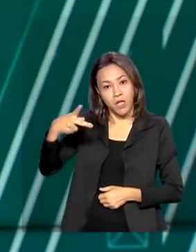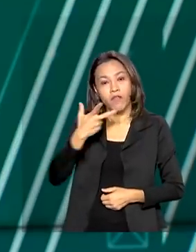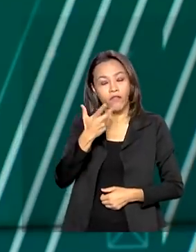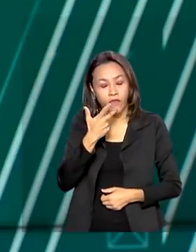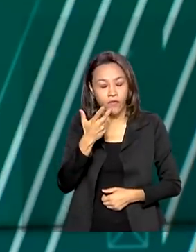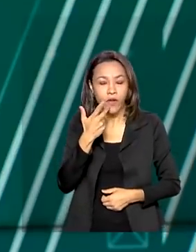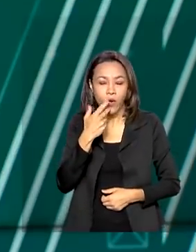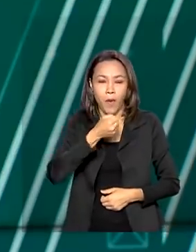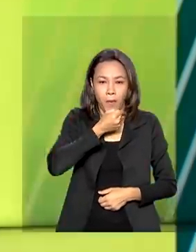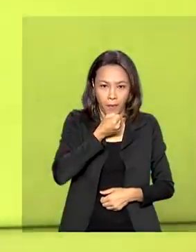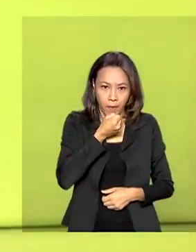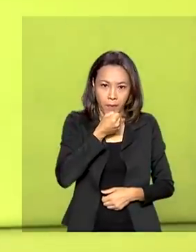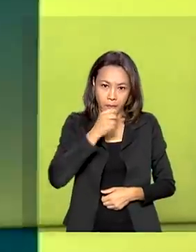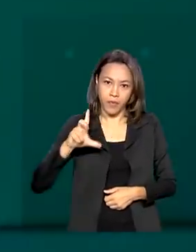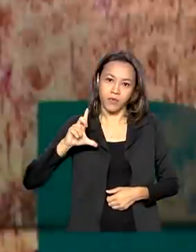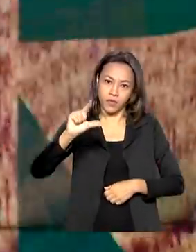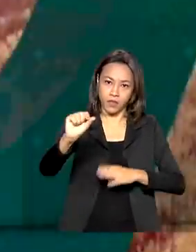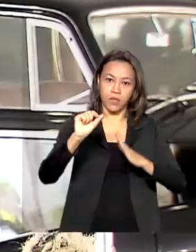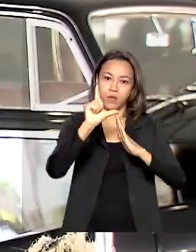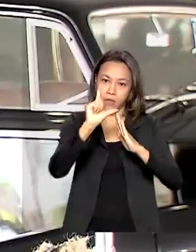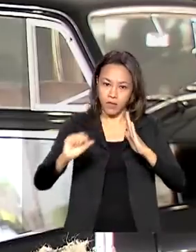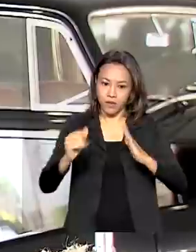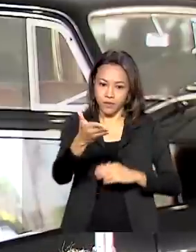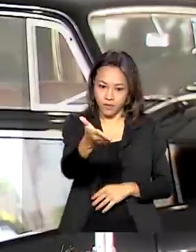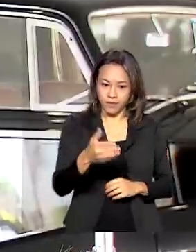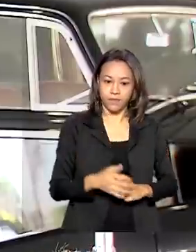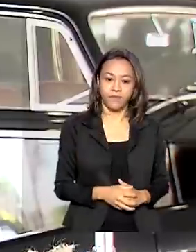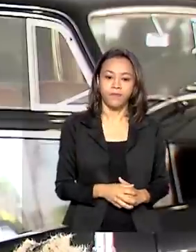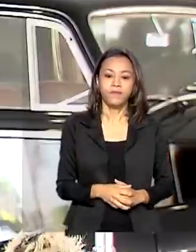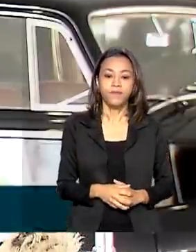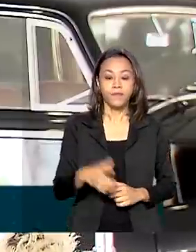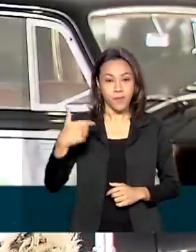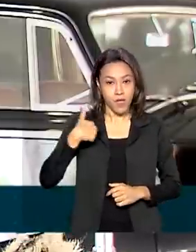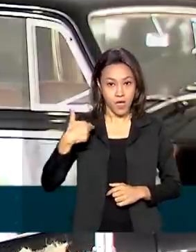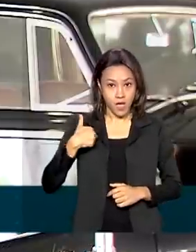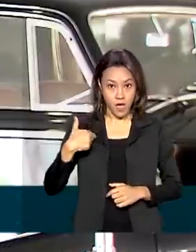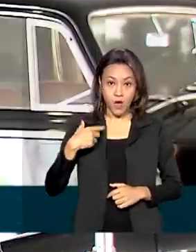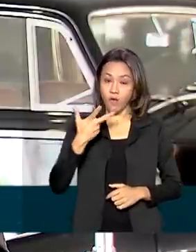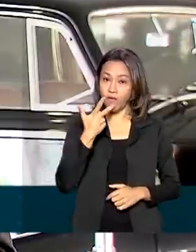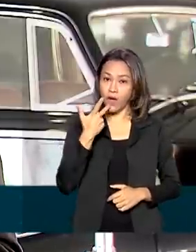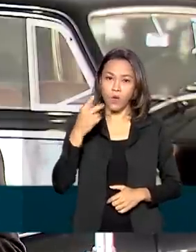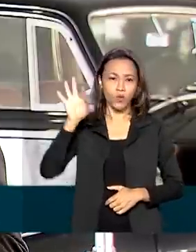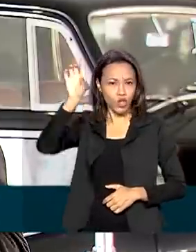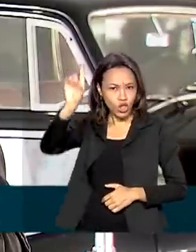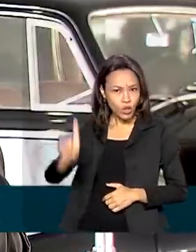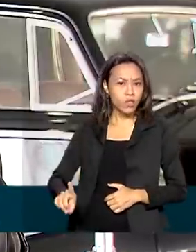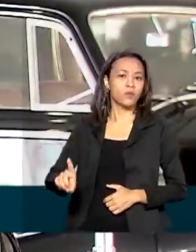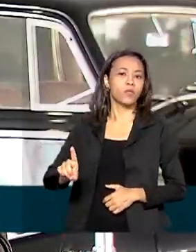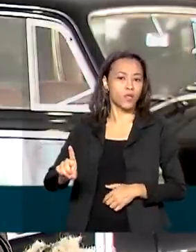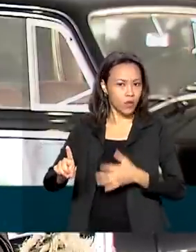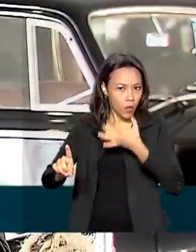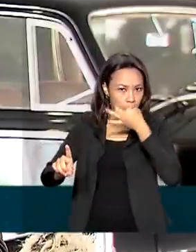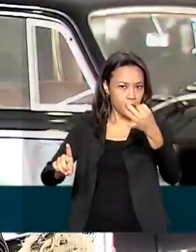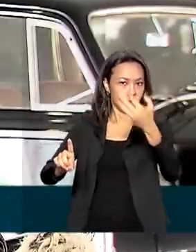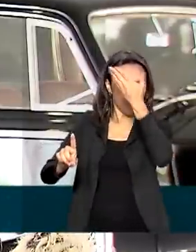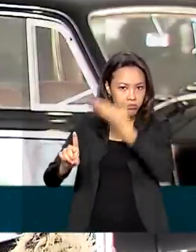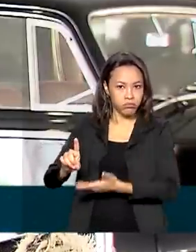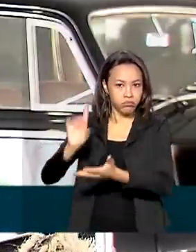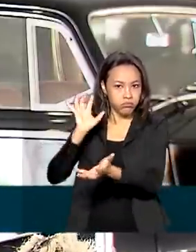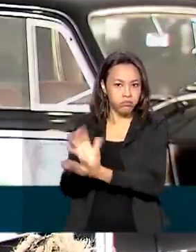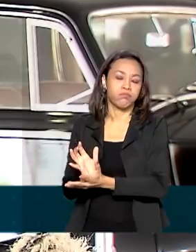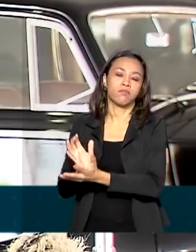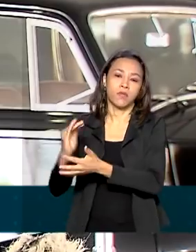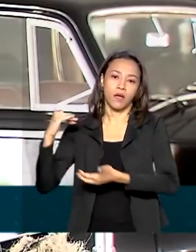encontro no Palácio do Planalto. Eu trago o posicionamento da diretoria colegiada e também o